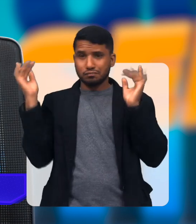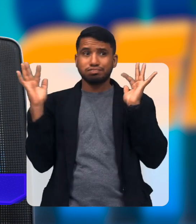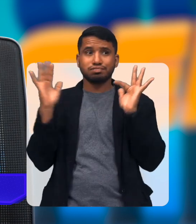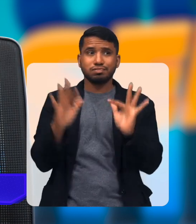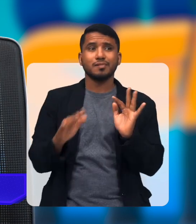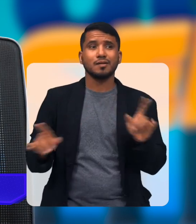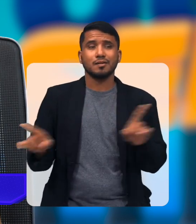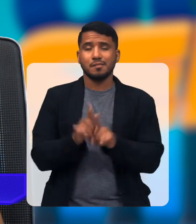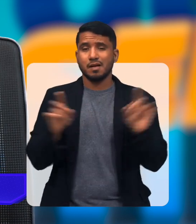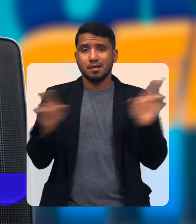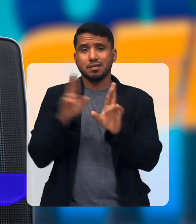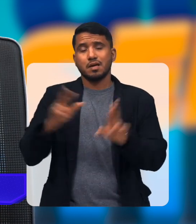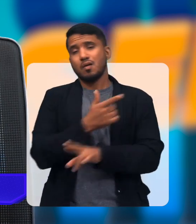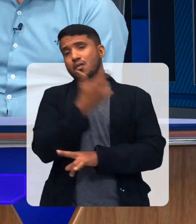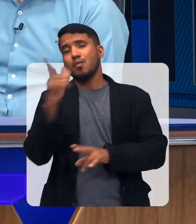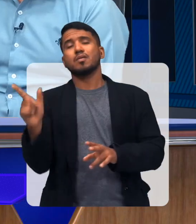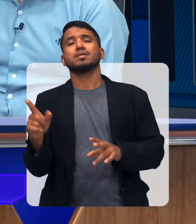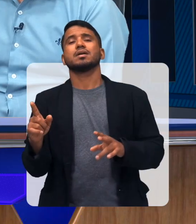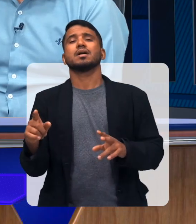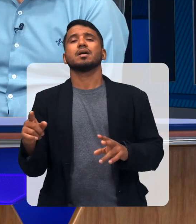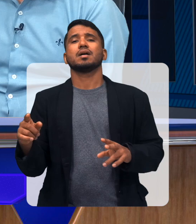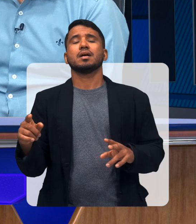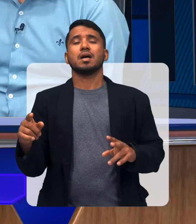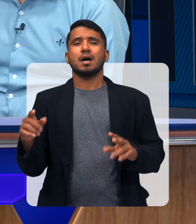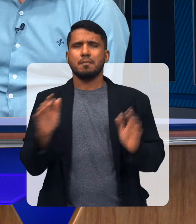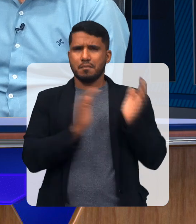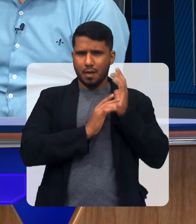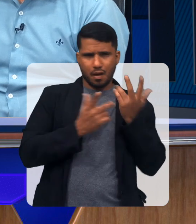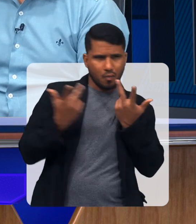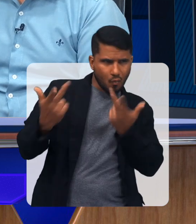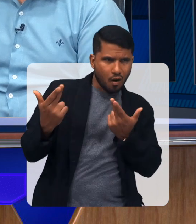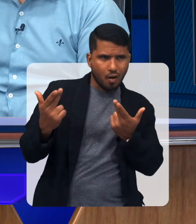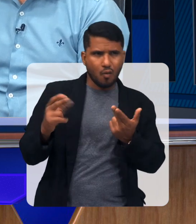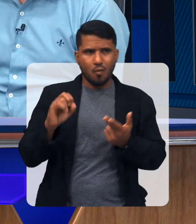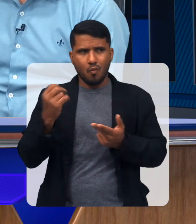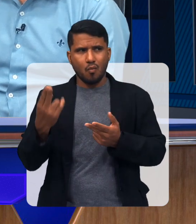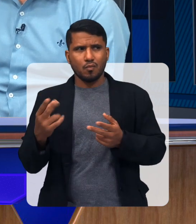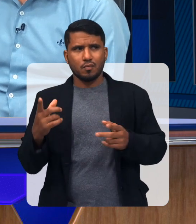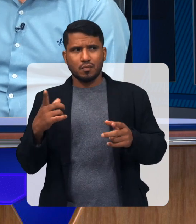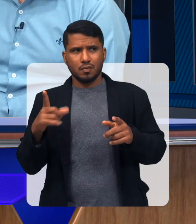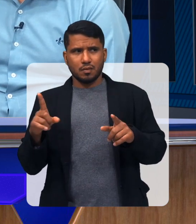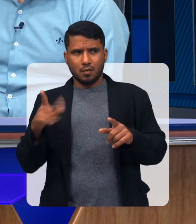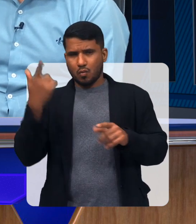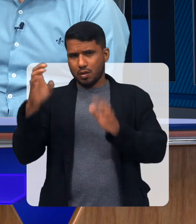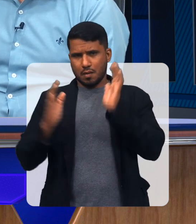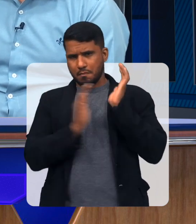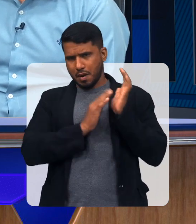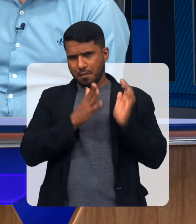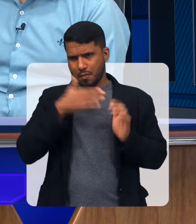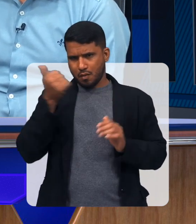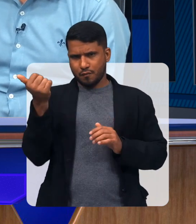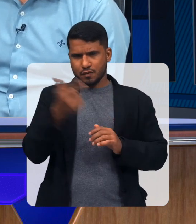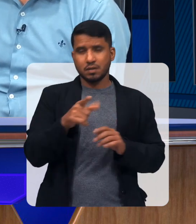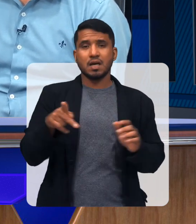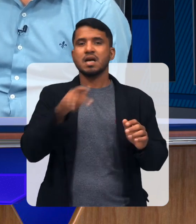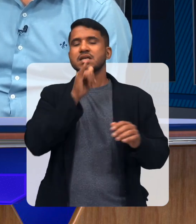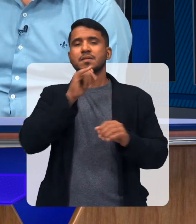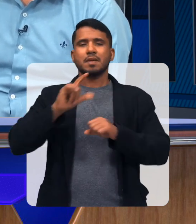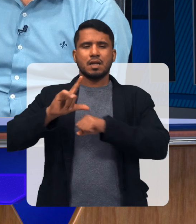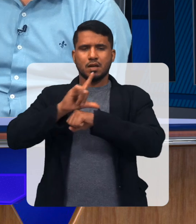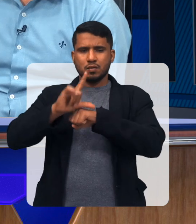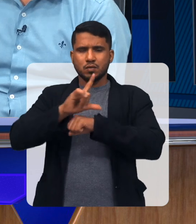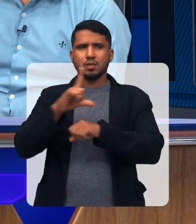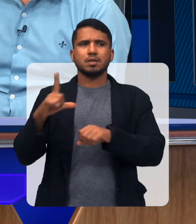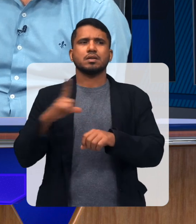muito grande A realidade das outras APAIs é parecida com a de vocês ou elas estão um pouquinho à frente? Tem